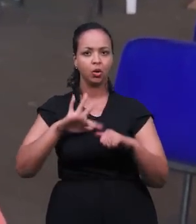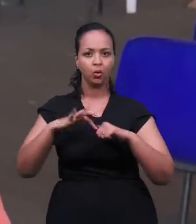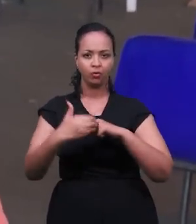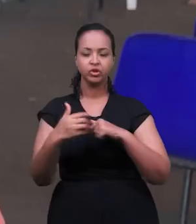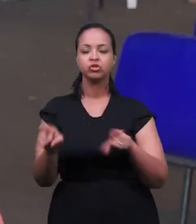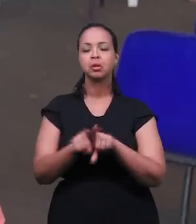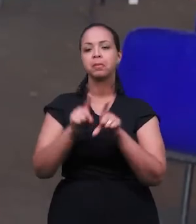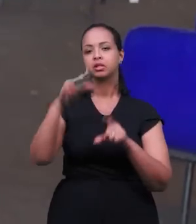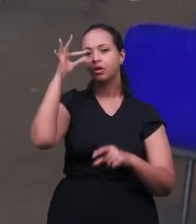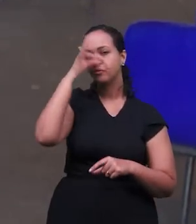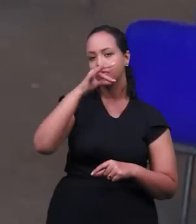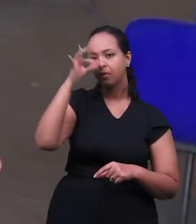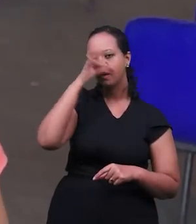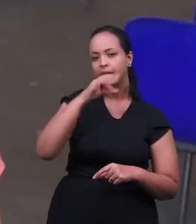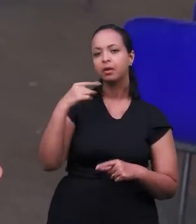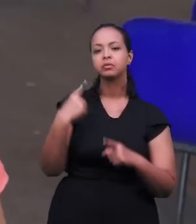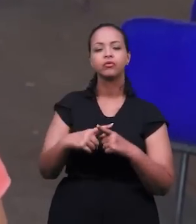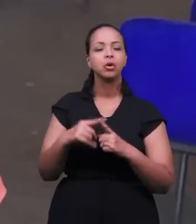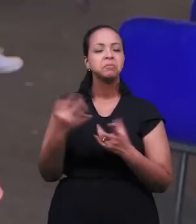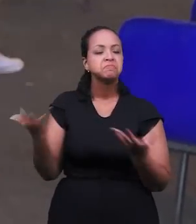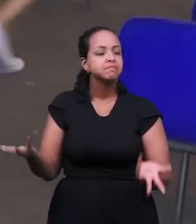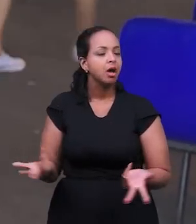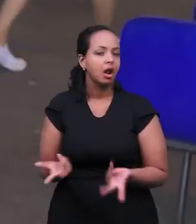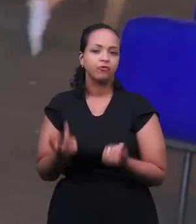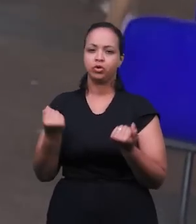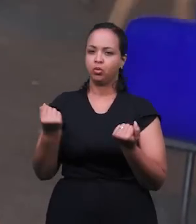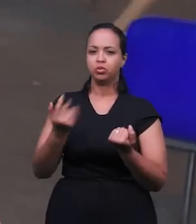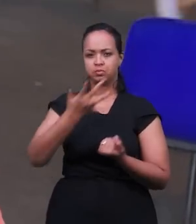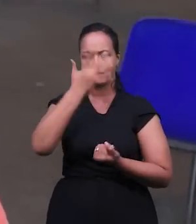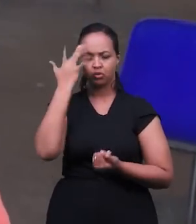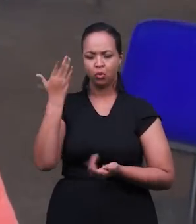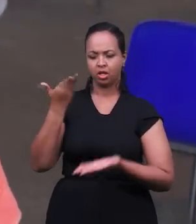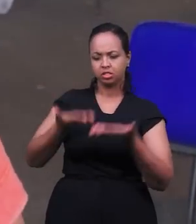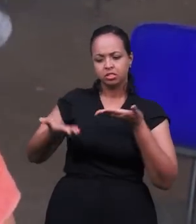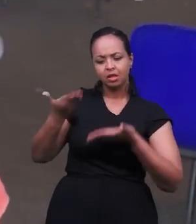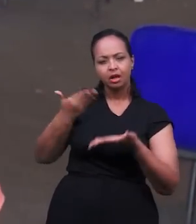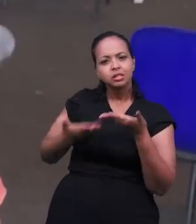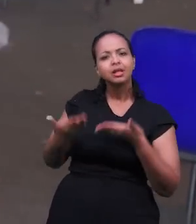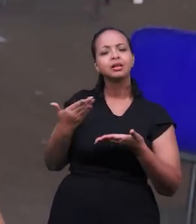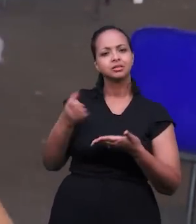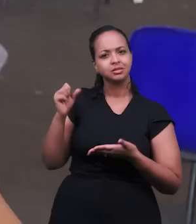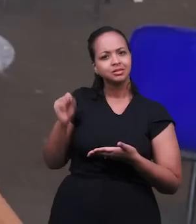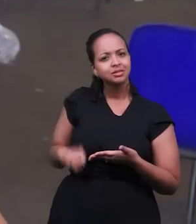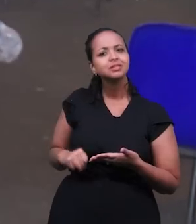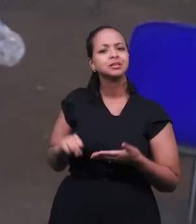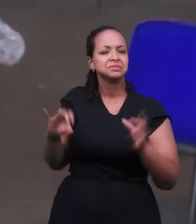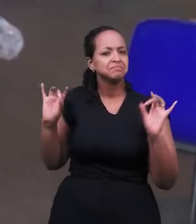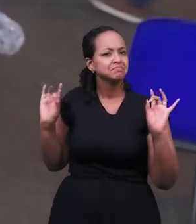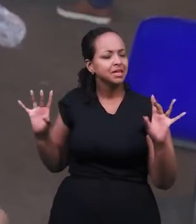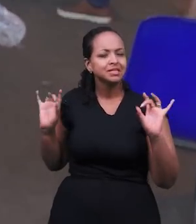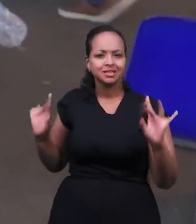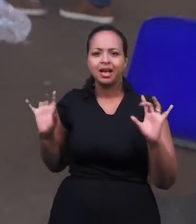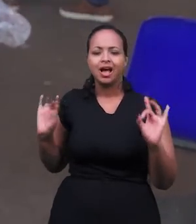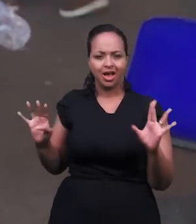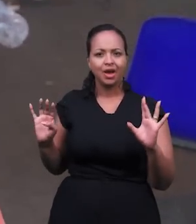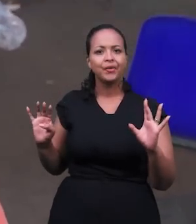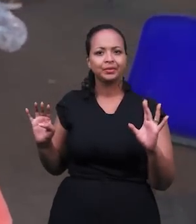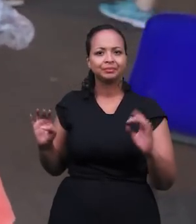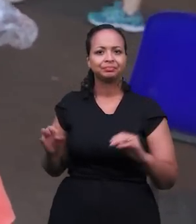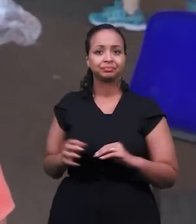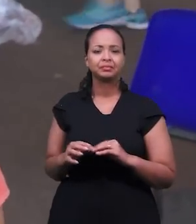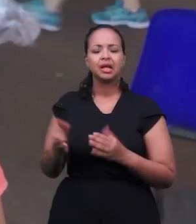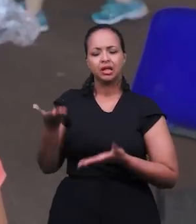da Covid e também da influenza. O atendimento foi maravilhoso, as pessoas, de forma muito especial,